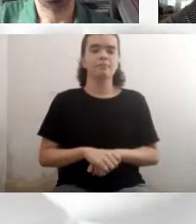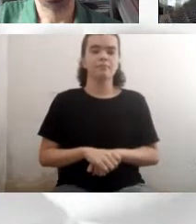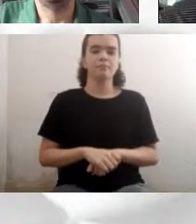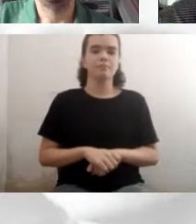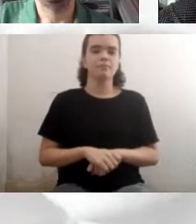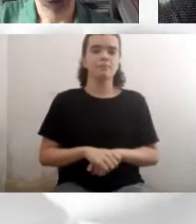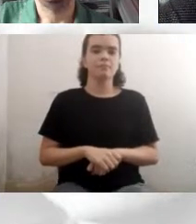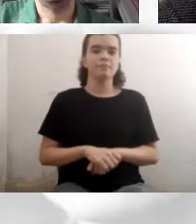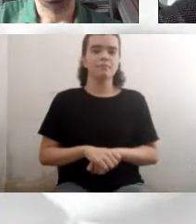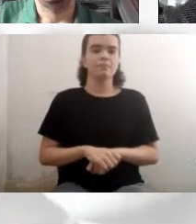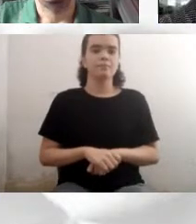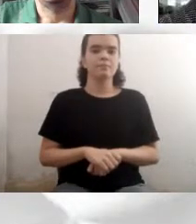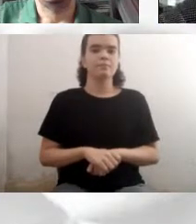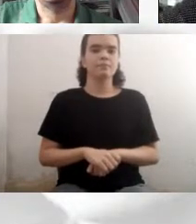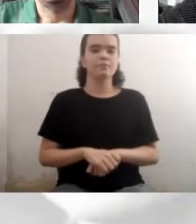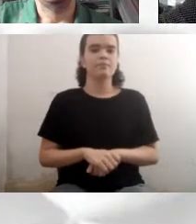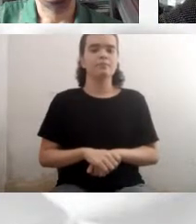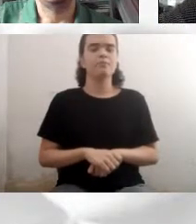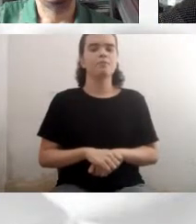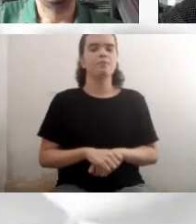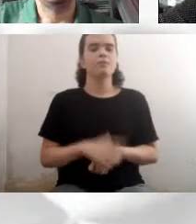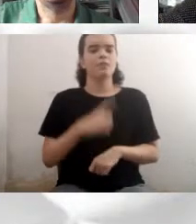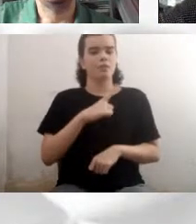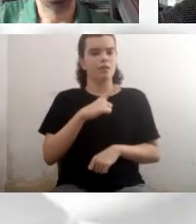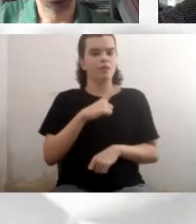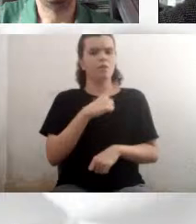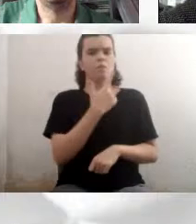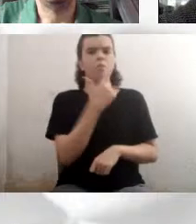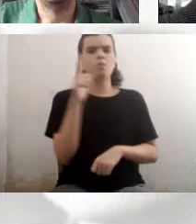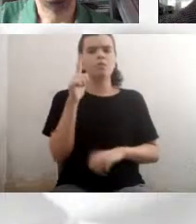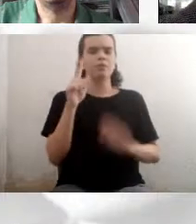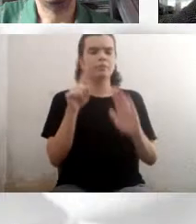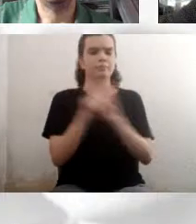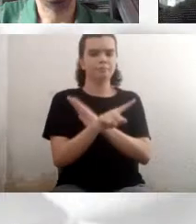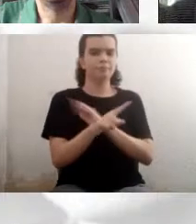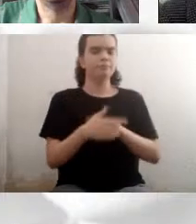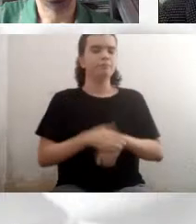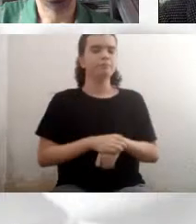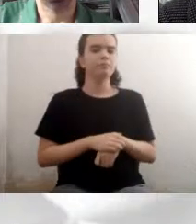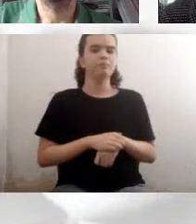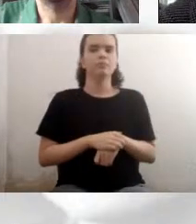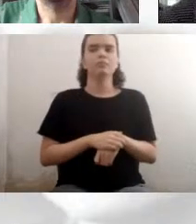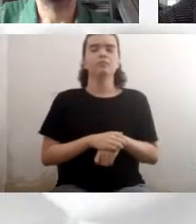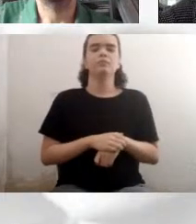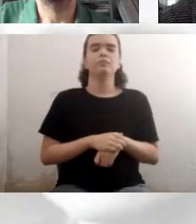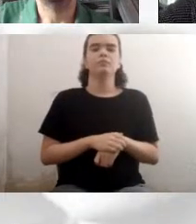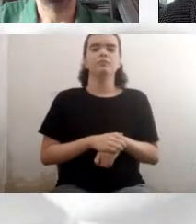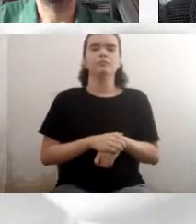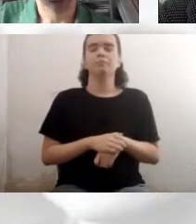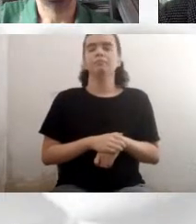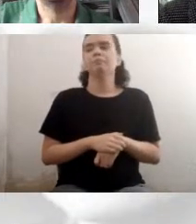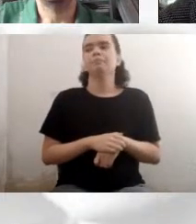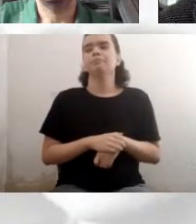Então, a próxima pergunta é sobre o controle dos telescópios. Então, por exemplo,